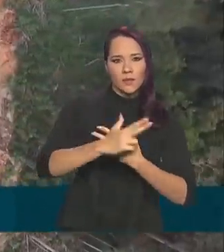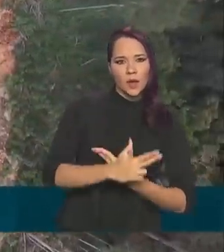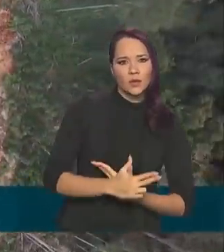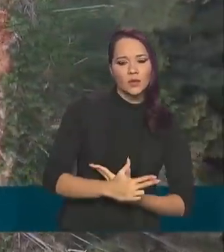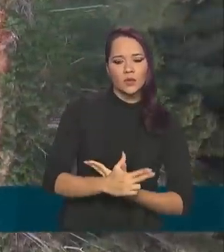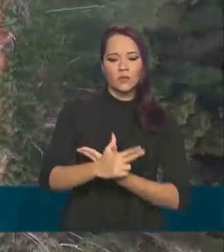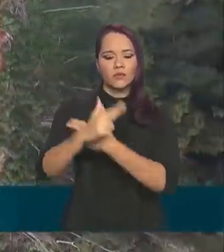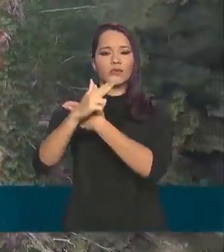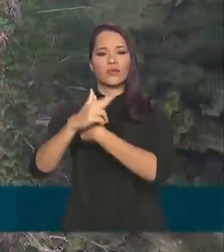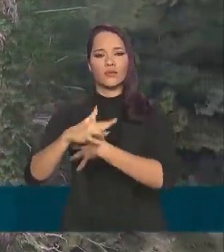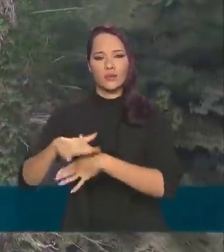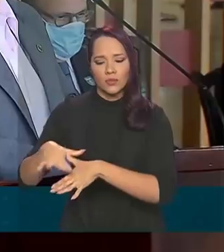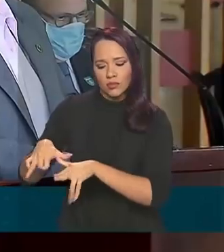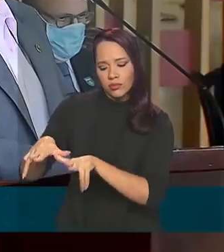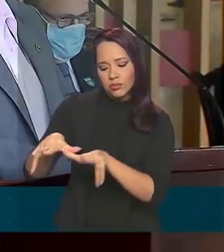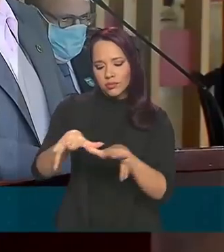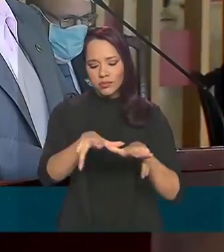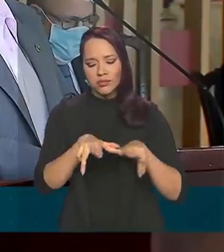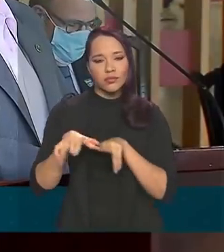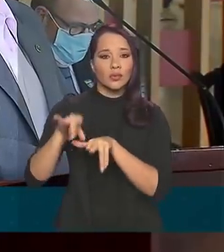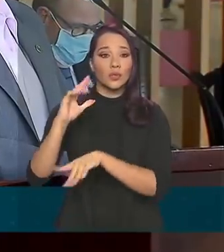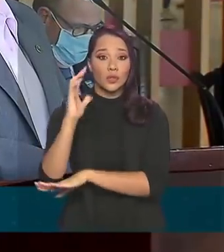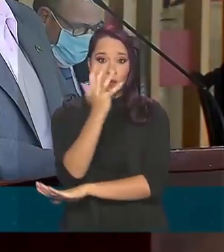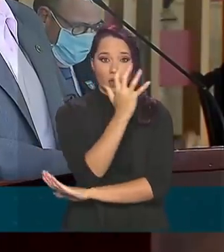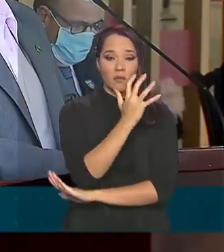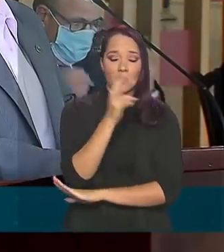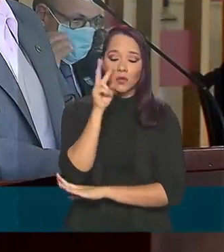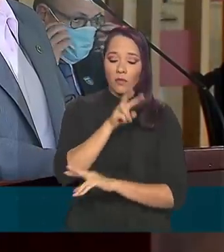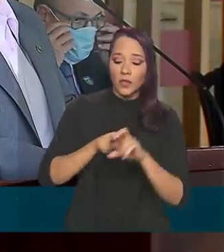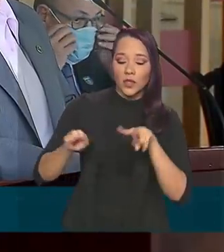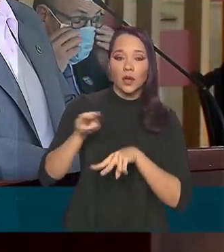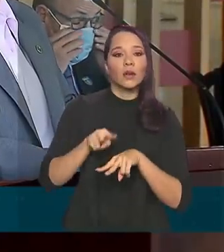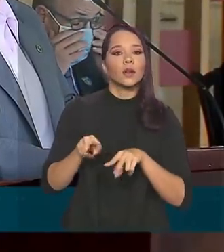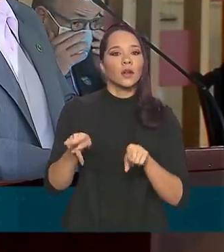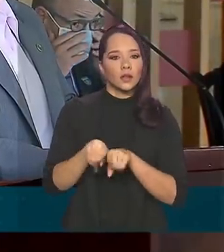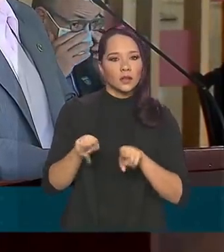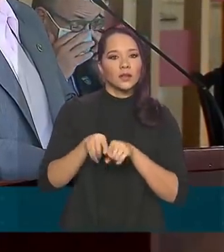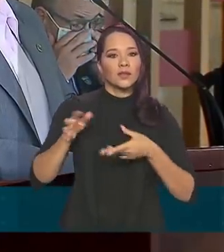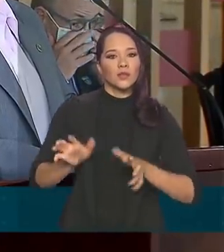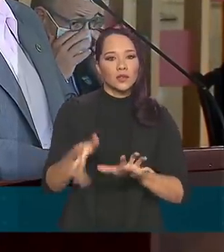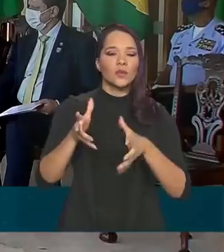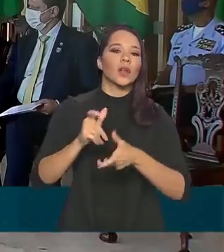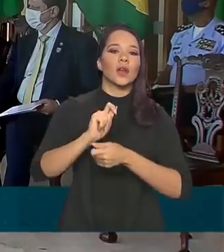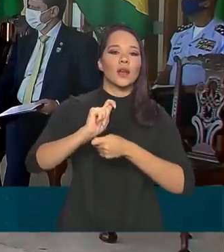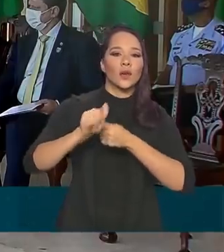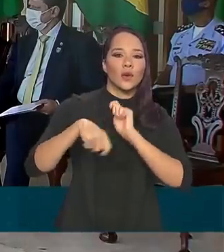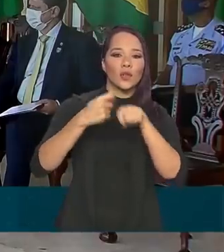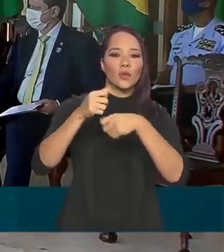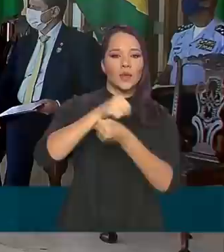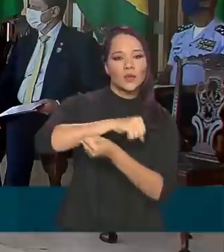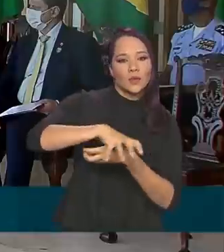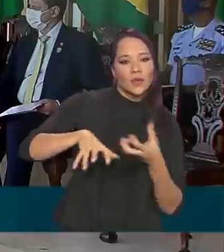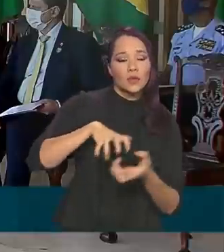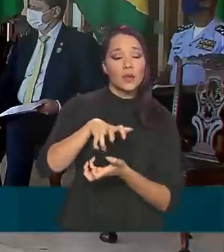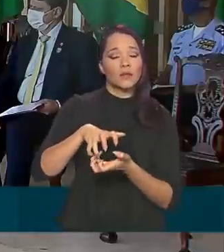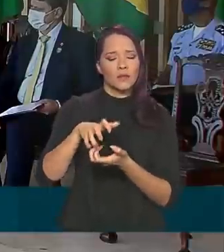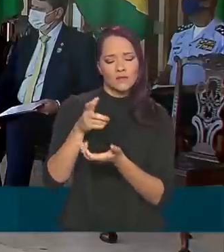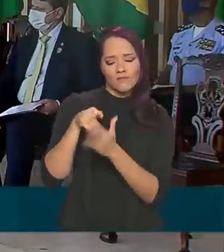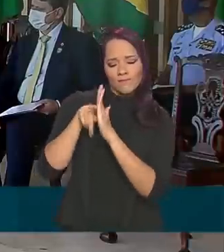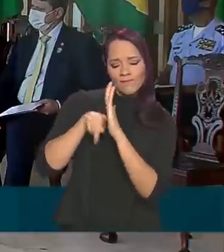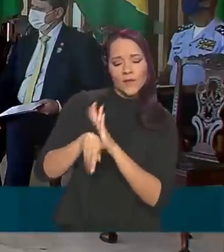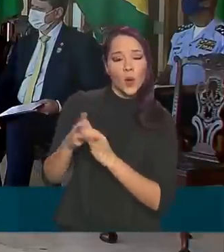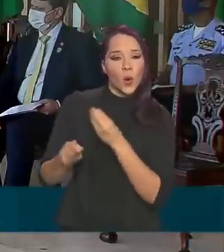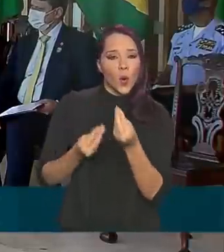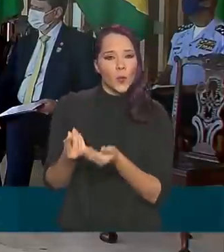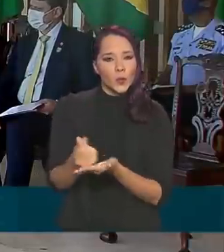para monitorar desmatamentos. O governo quer também estimular a economia sustentável e estuda meios para aumentar os